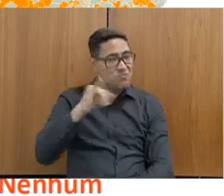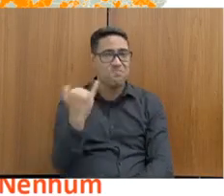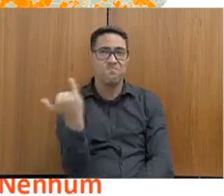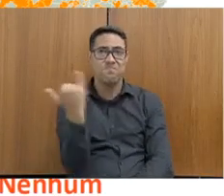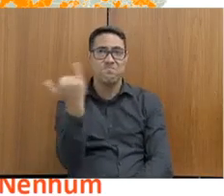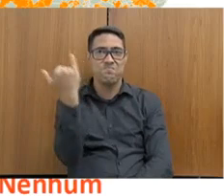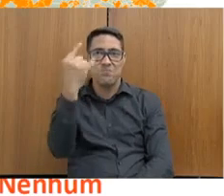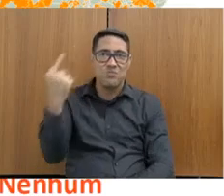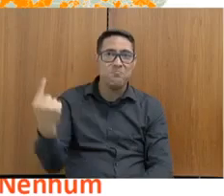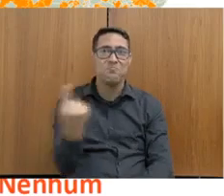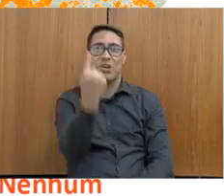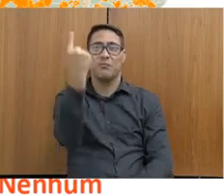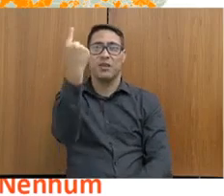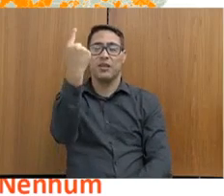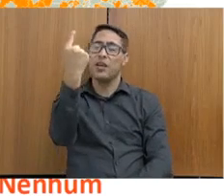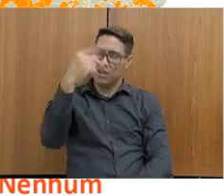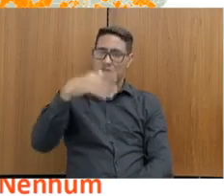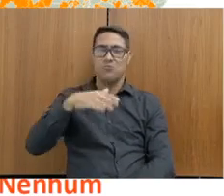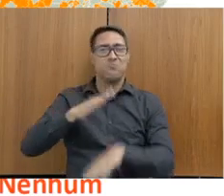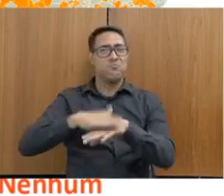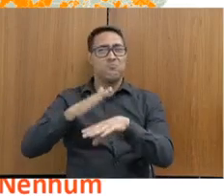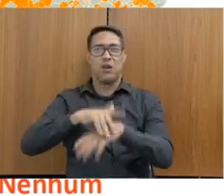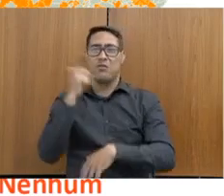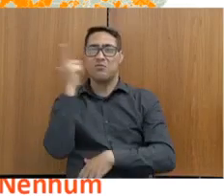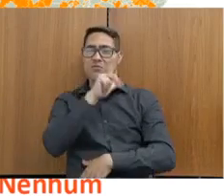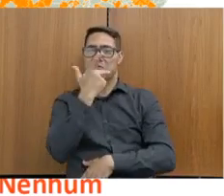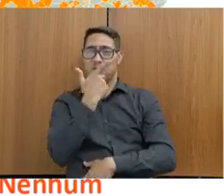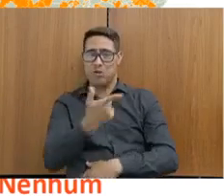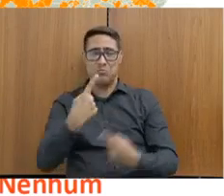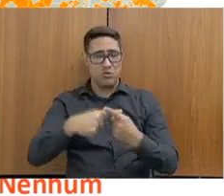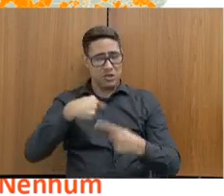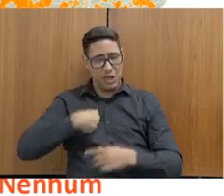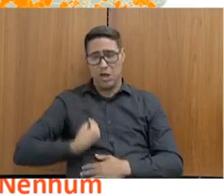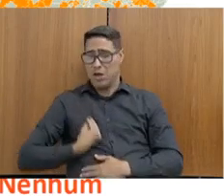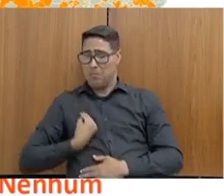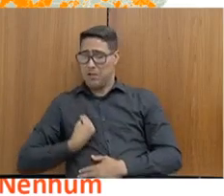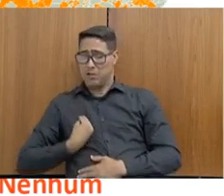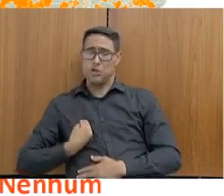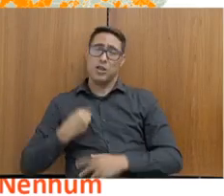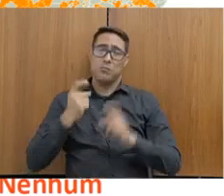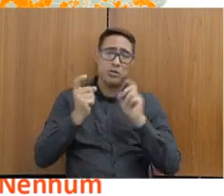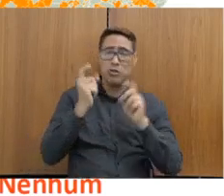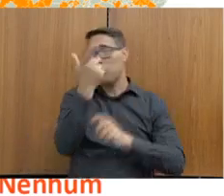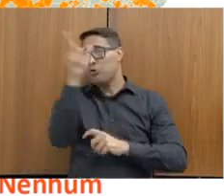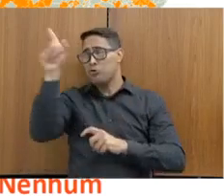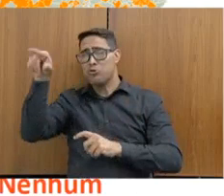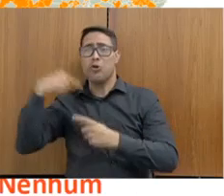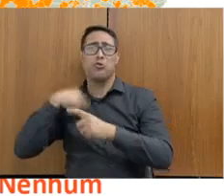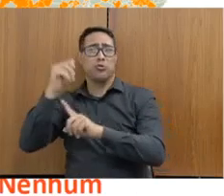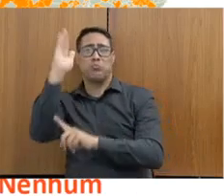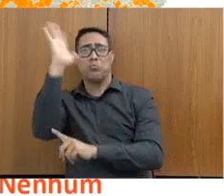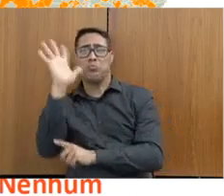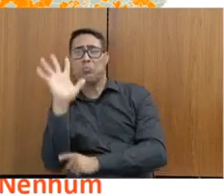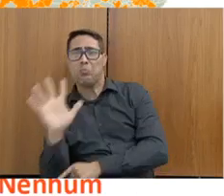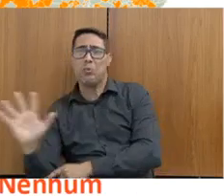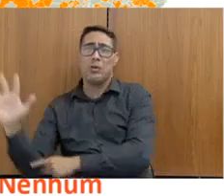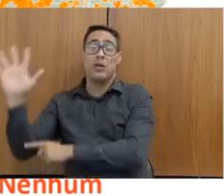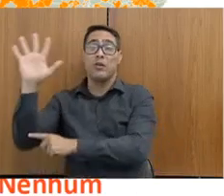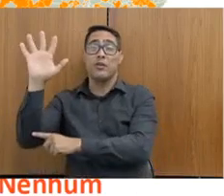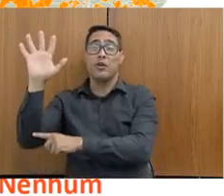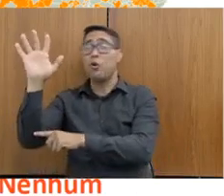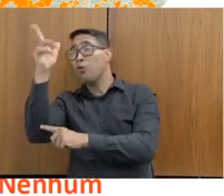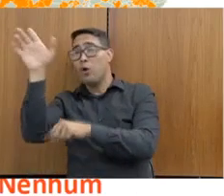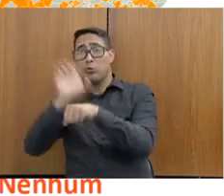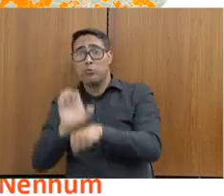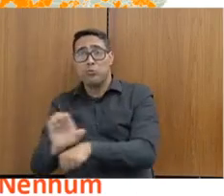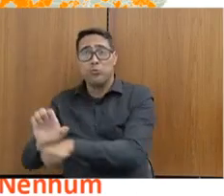possibilidade de dizer isso abertamente, porque eu participo de reuniões de outros secretários no Brasil inteiro, e ninguém ainda nos